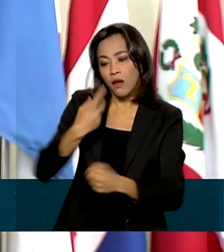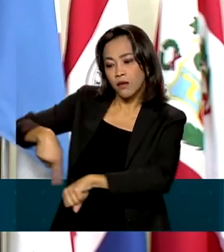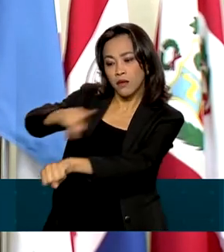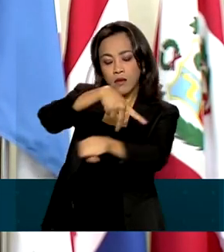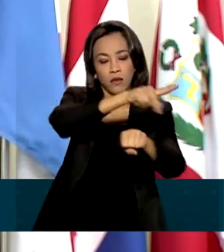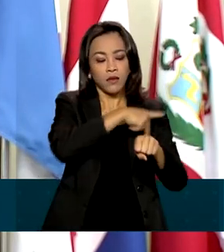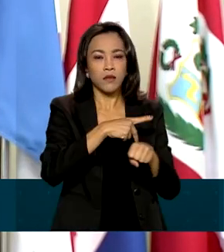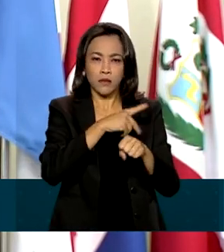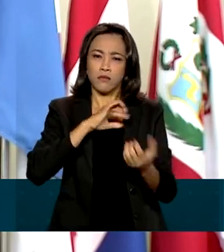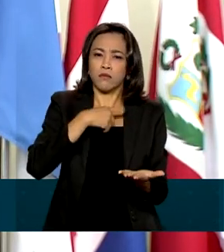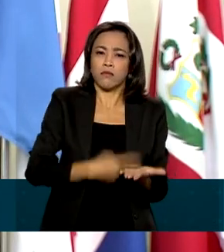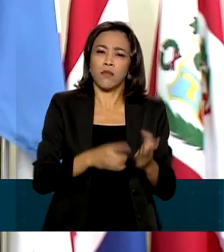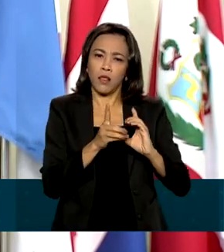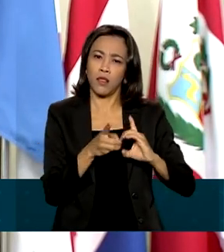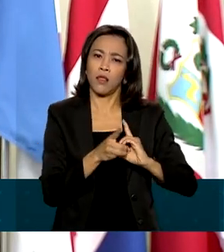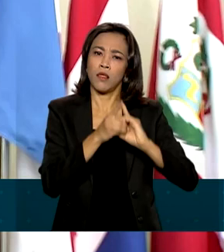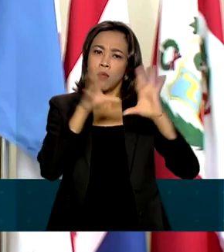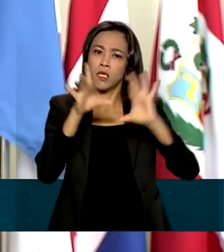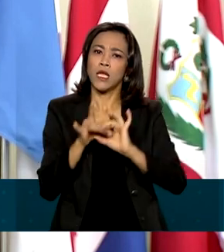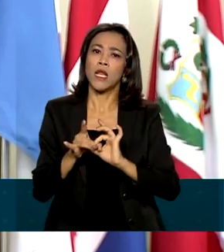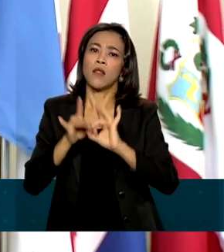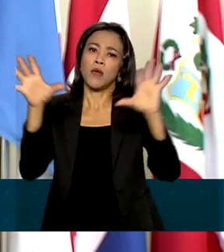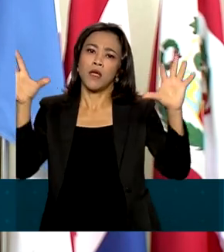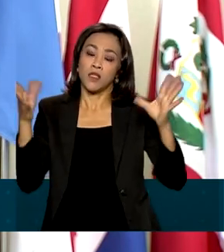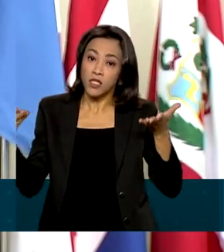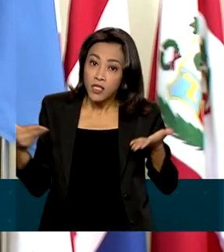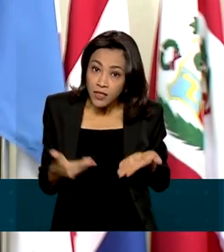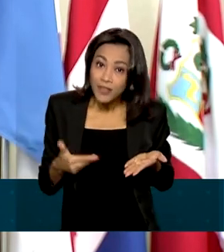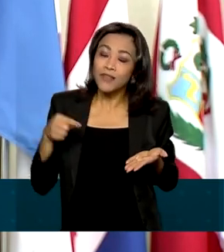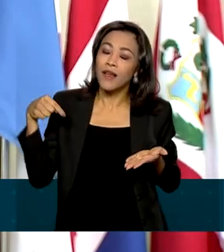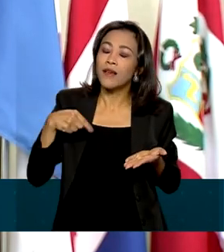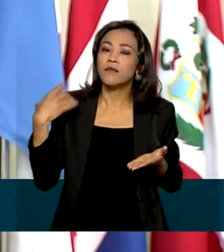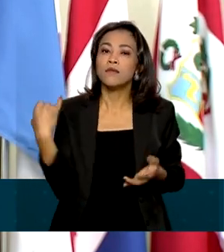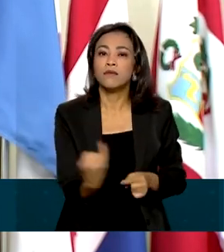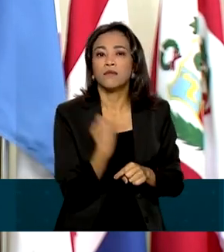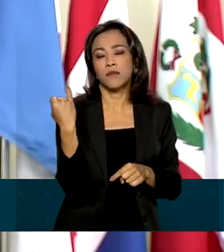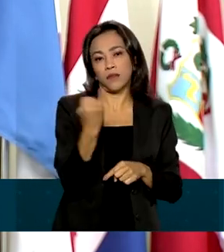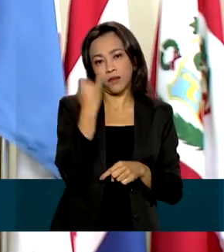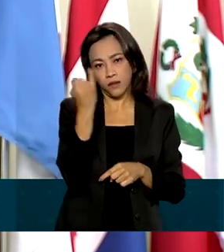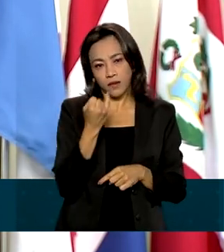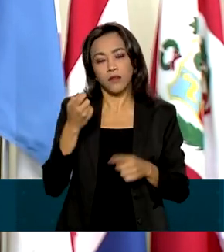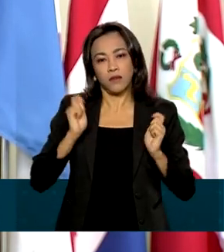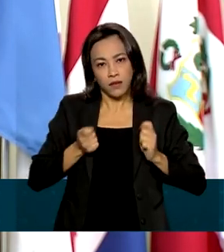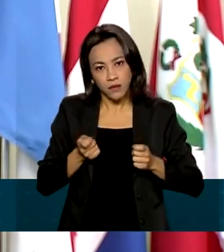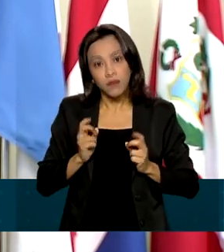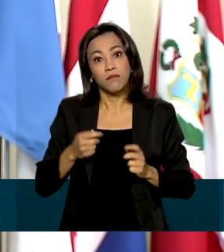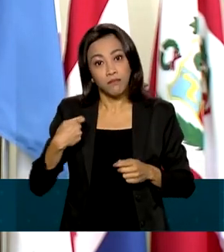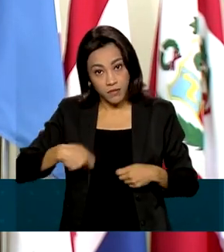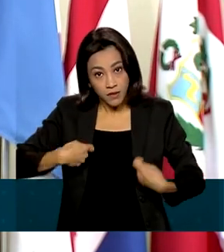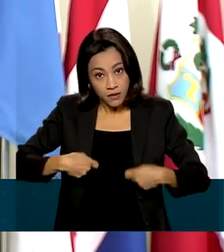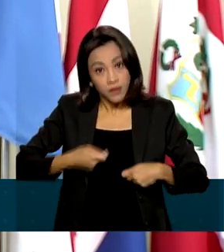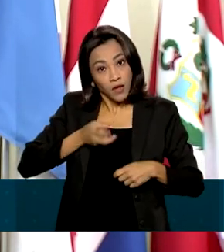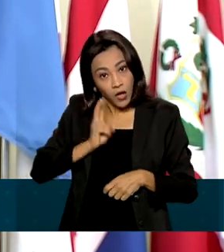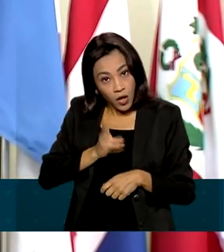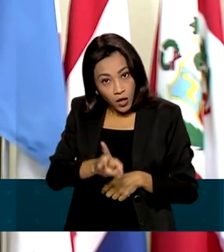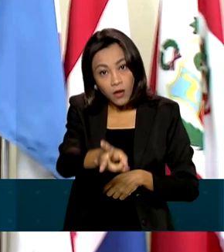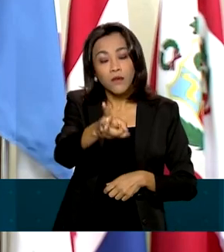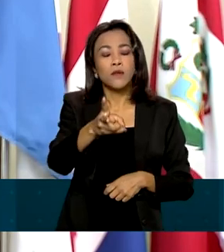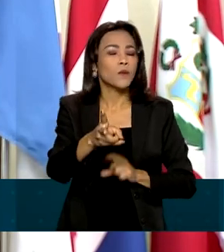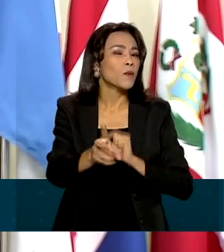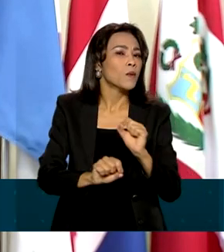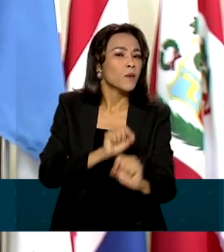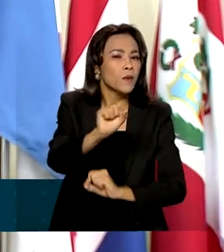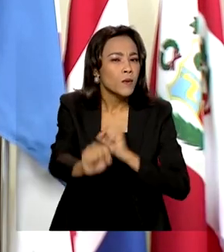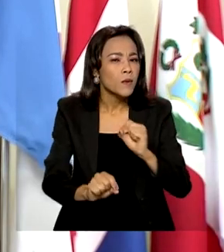liberdade é outro importante aspecto que deve permanentemente nortear